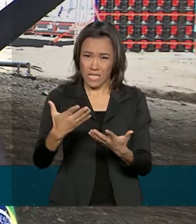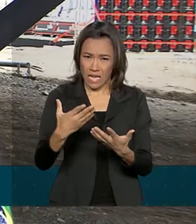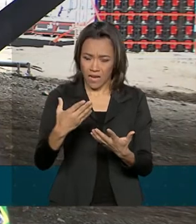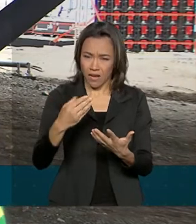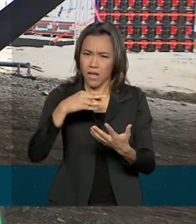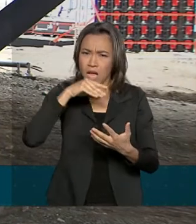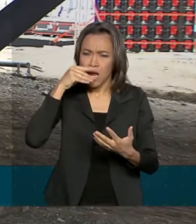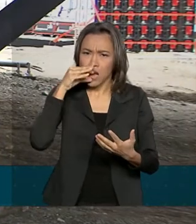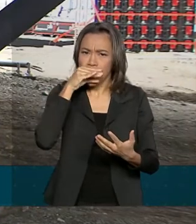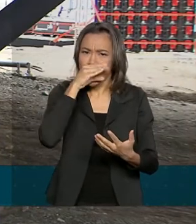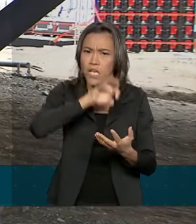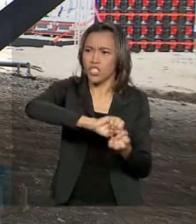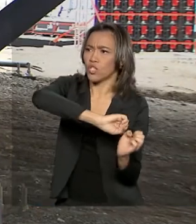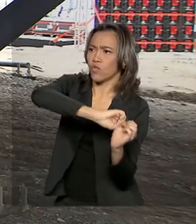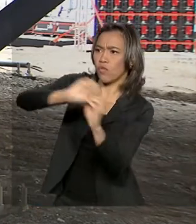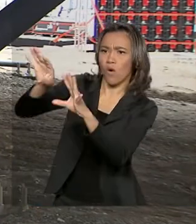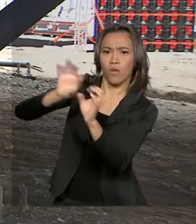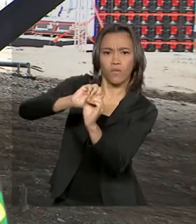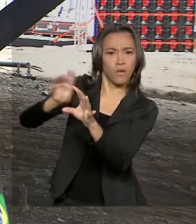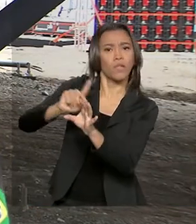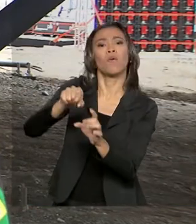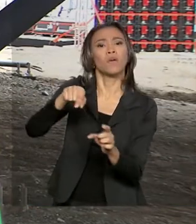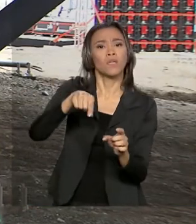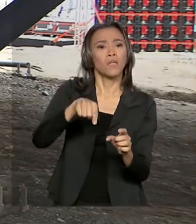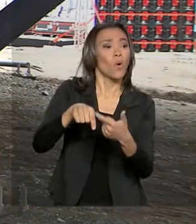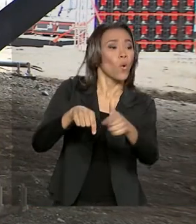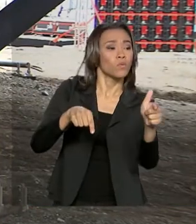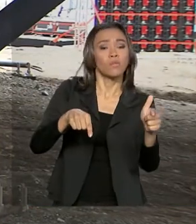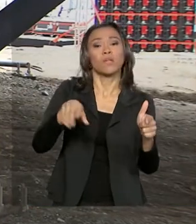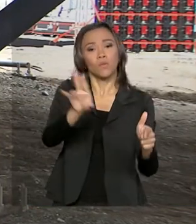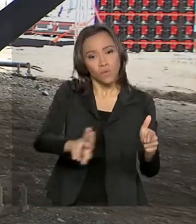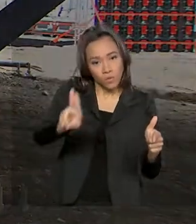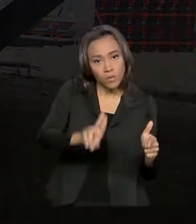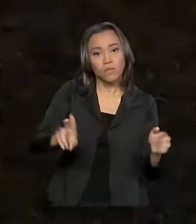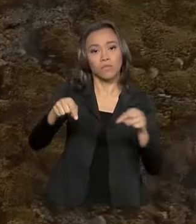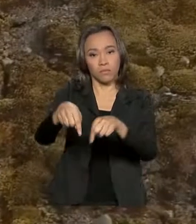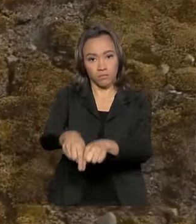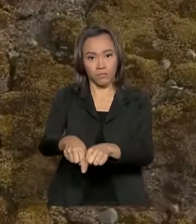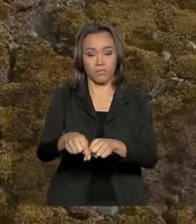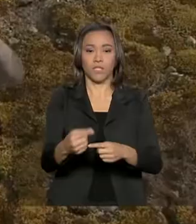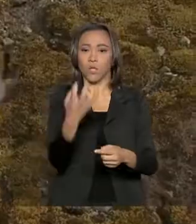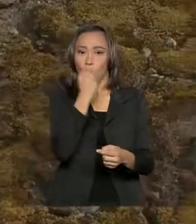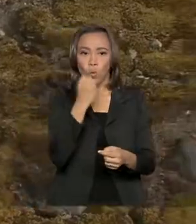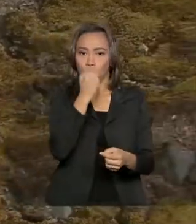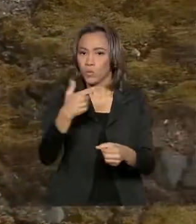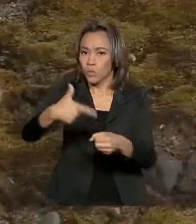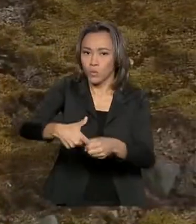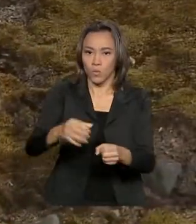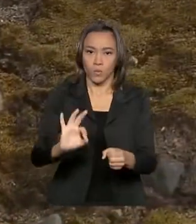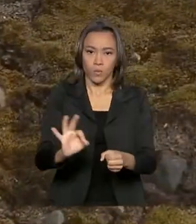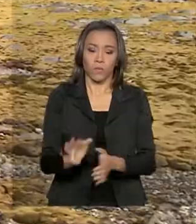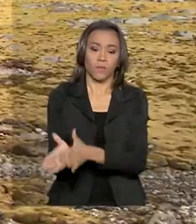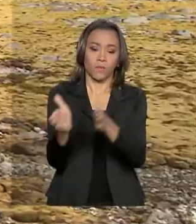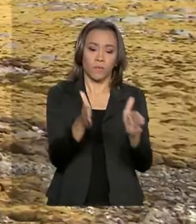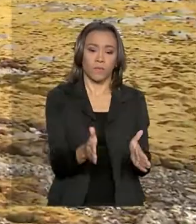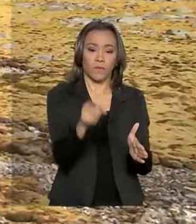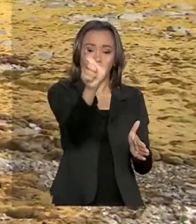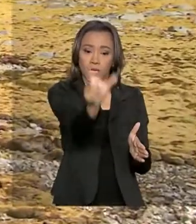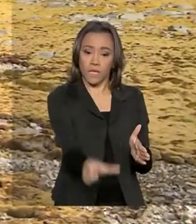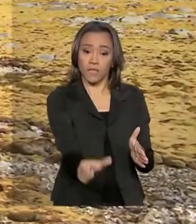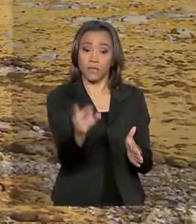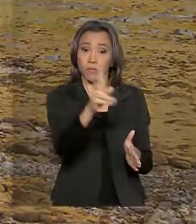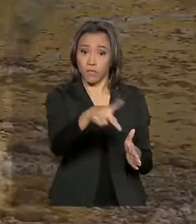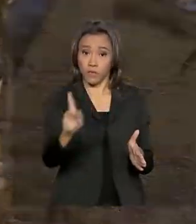sem nenhum outro tipo de equipamento para produzir calor que consuma diesel. Luiz Rosa, é professor de